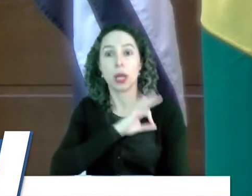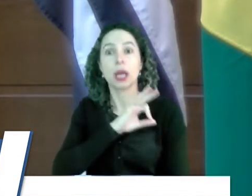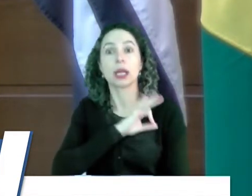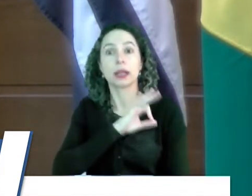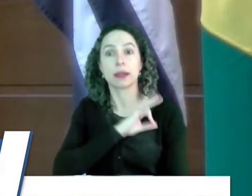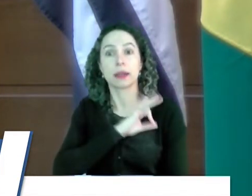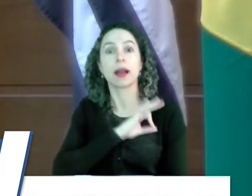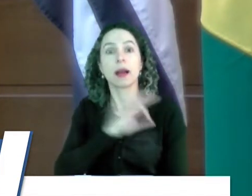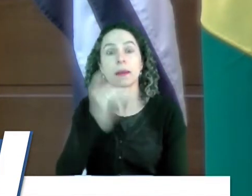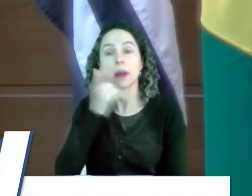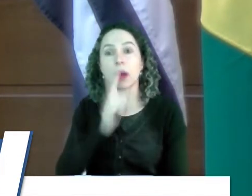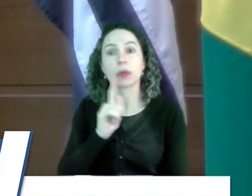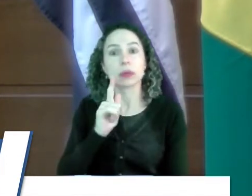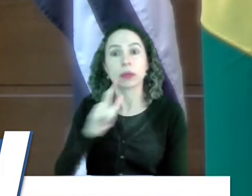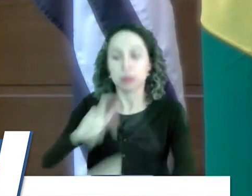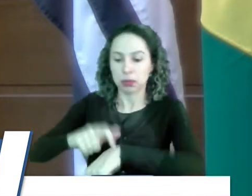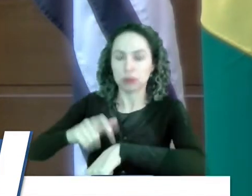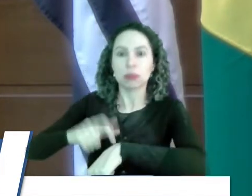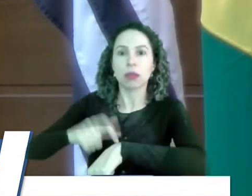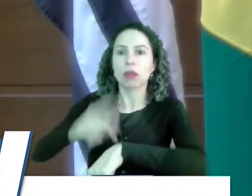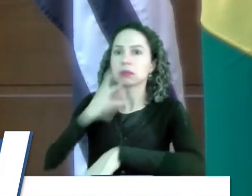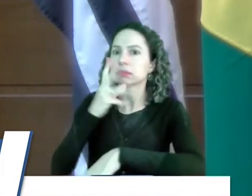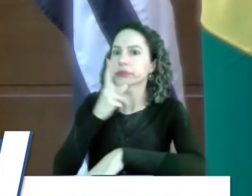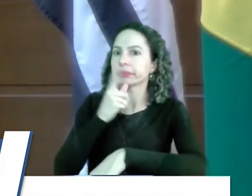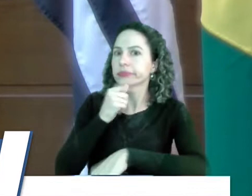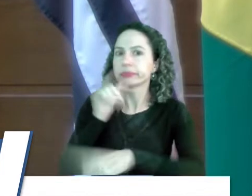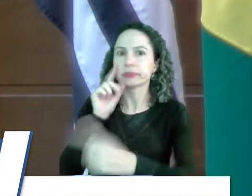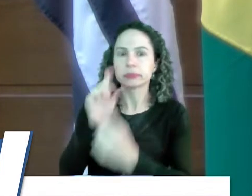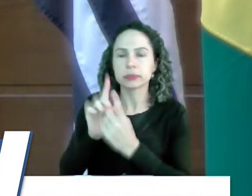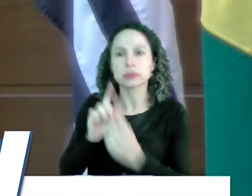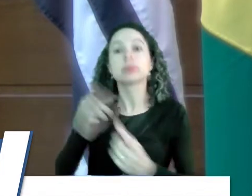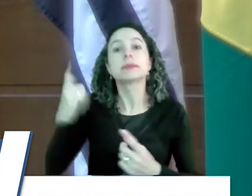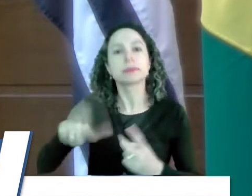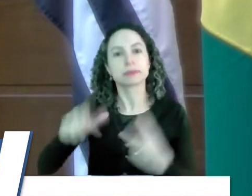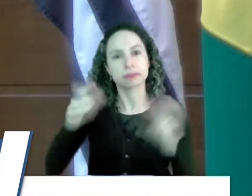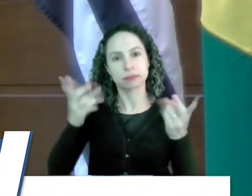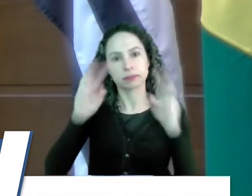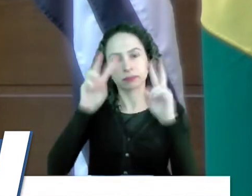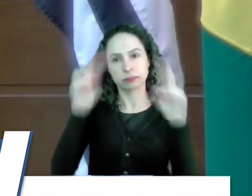pelo tempo da demora lá. E outra coisa que eu tenho que falar,